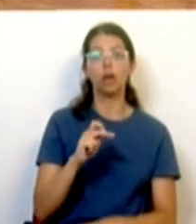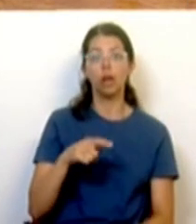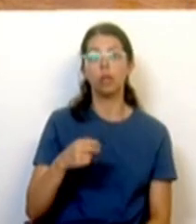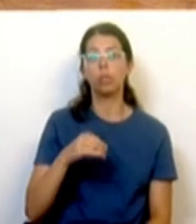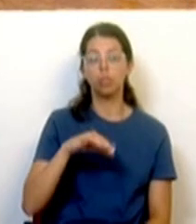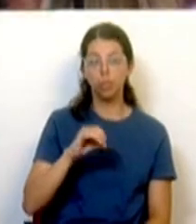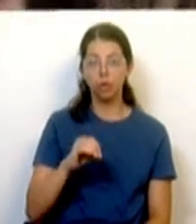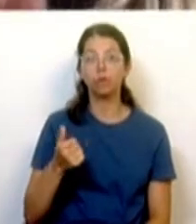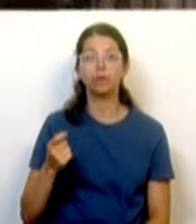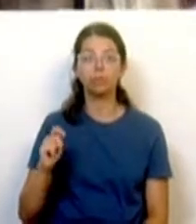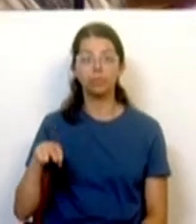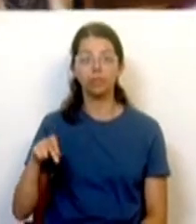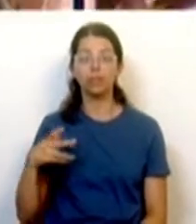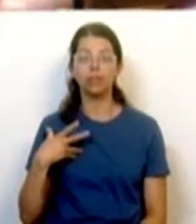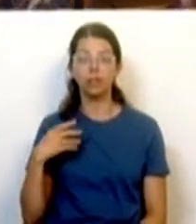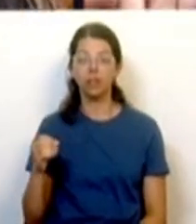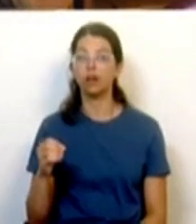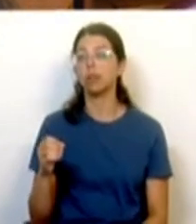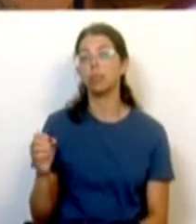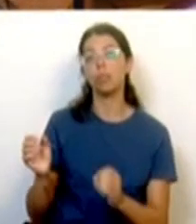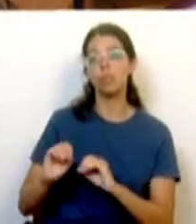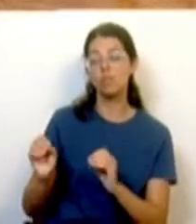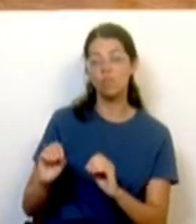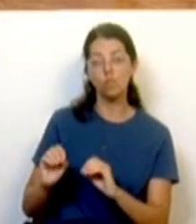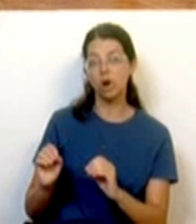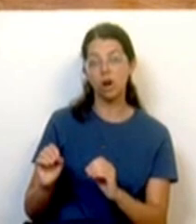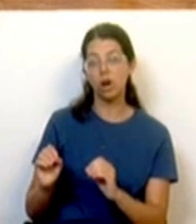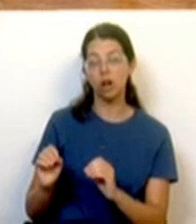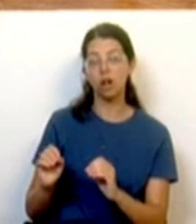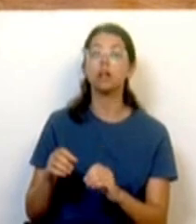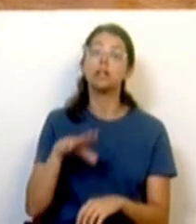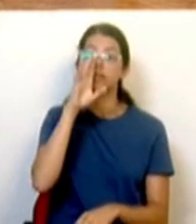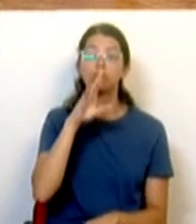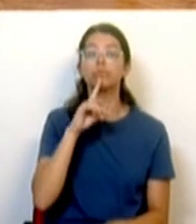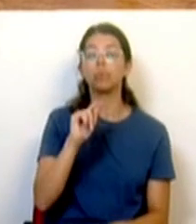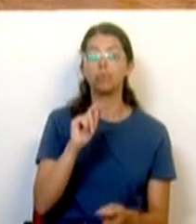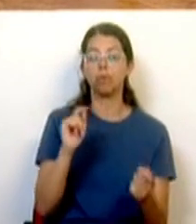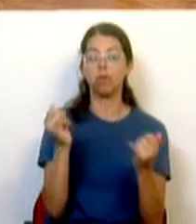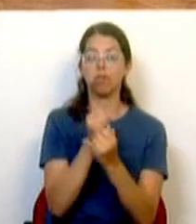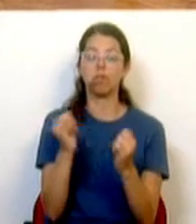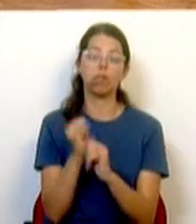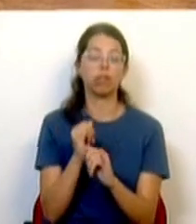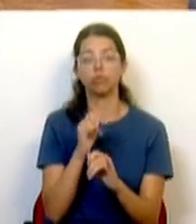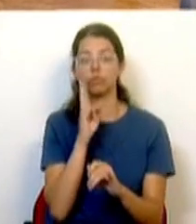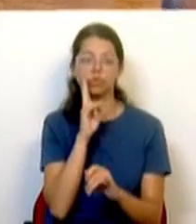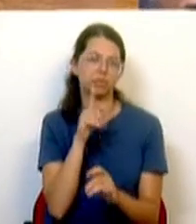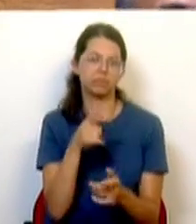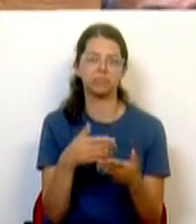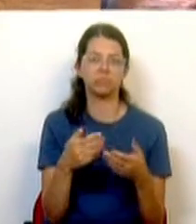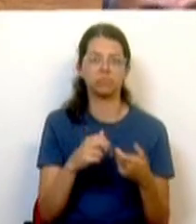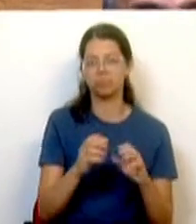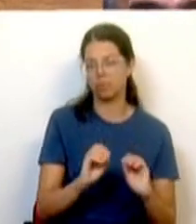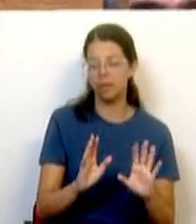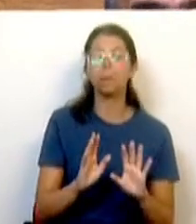não têm, e vocês tiveram oportunidade, e o Fusei também quando estiveram no Governo. Se eu troquei os nomes, peço desculpa, de certeza que elas não se vão importar. E, por isso,